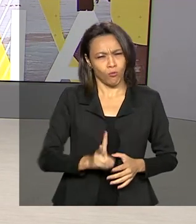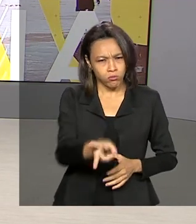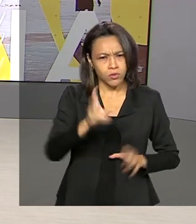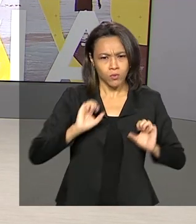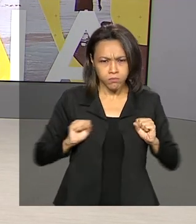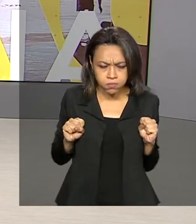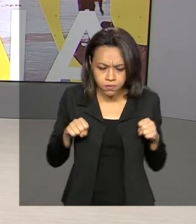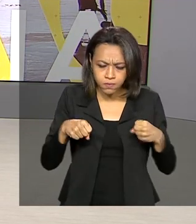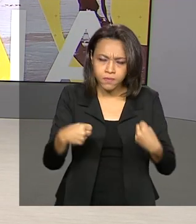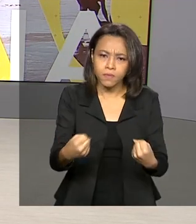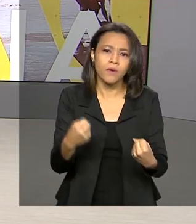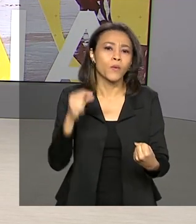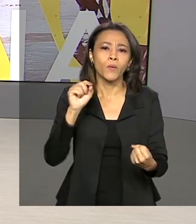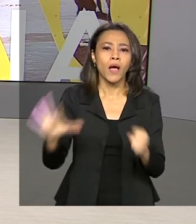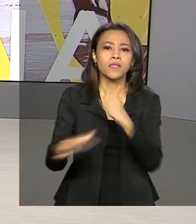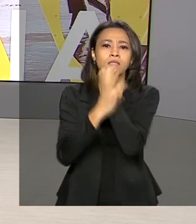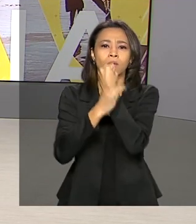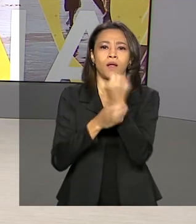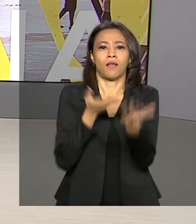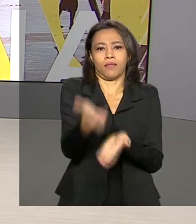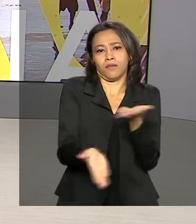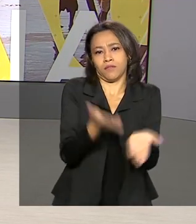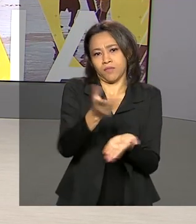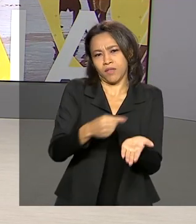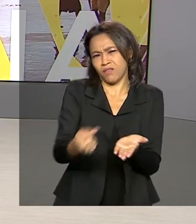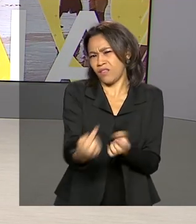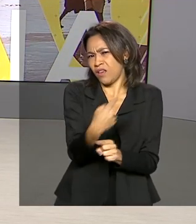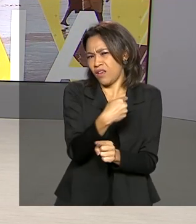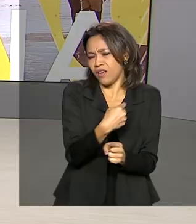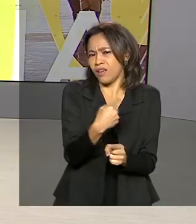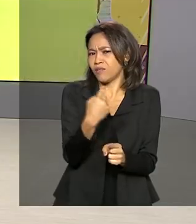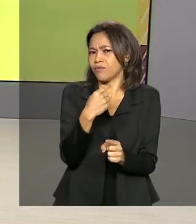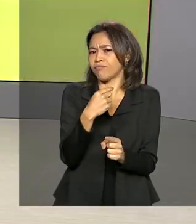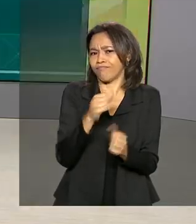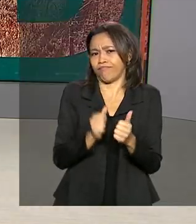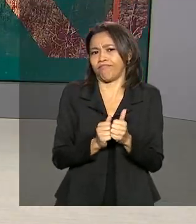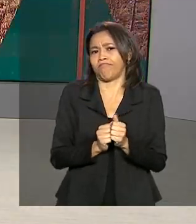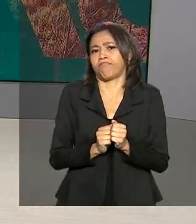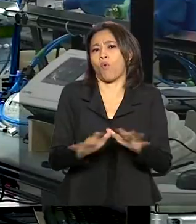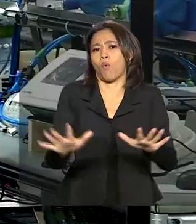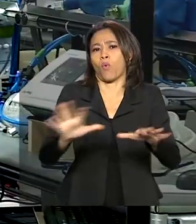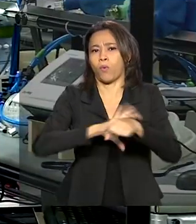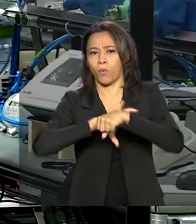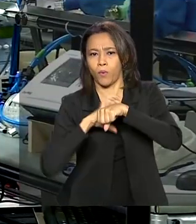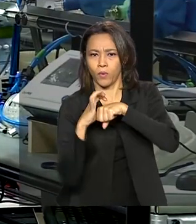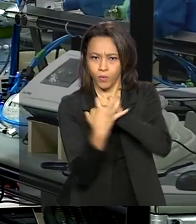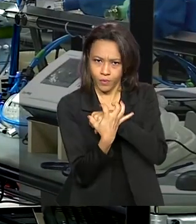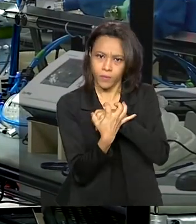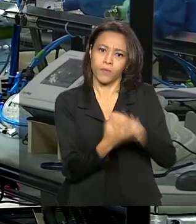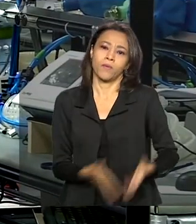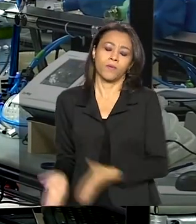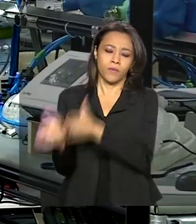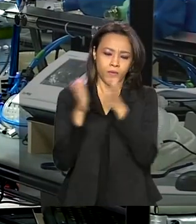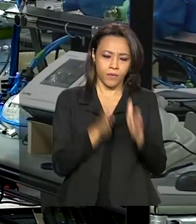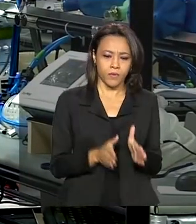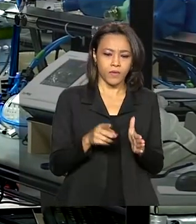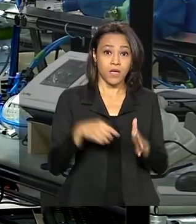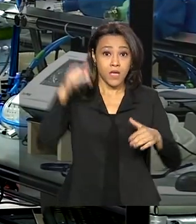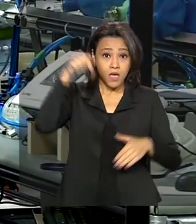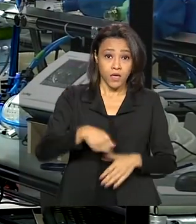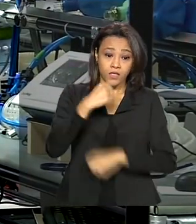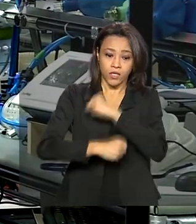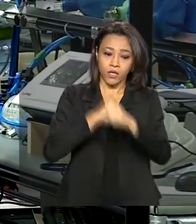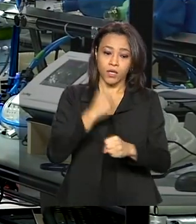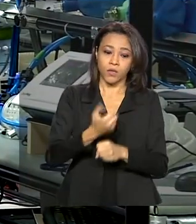para garantir o atendimento da população desde o início da pandemia. Este ano, o governo federal repassou a